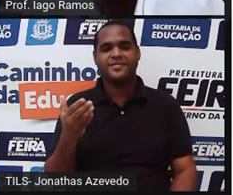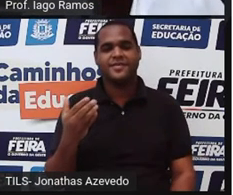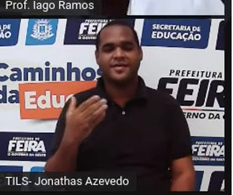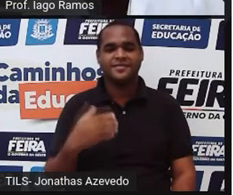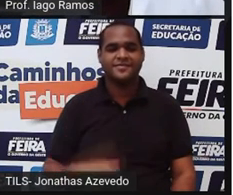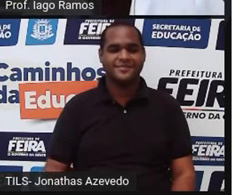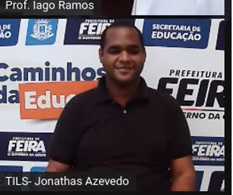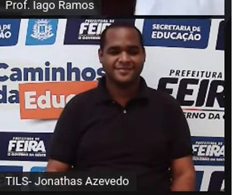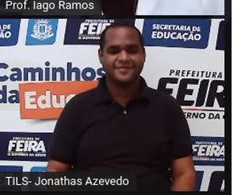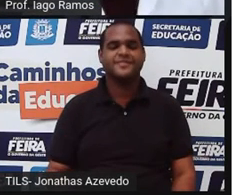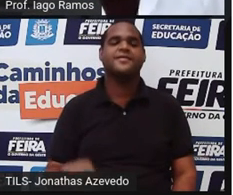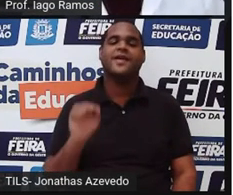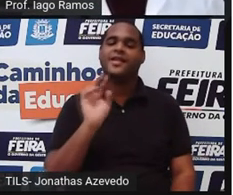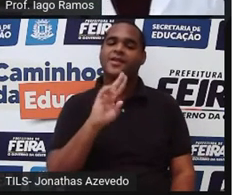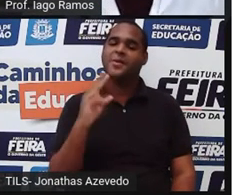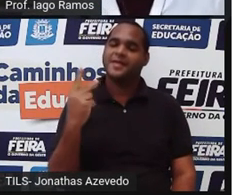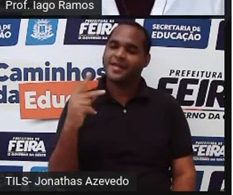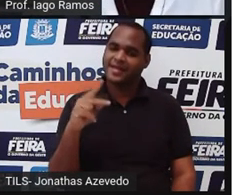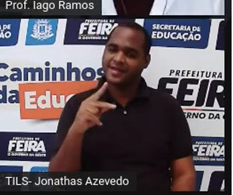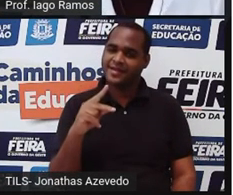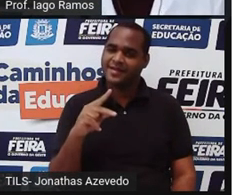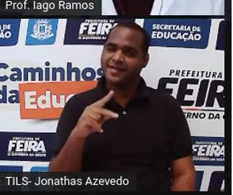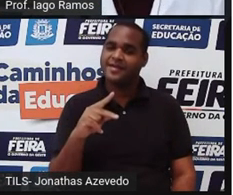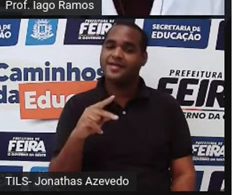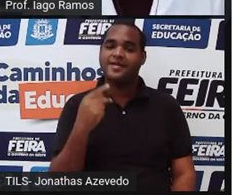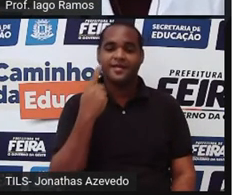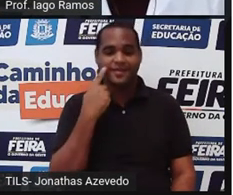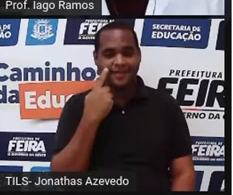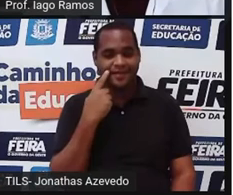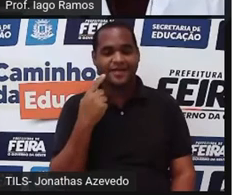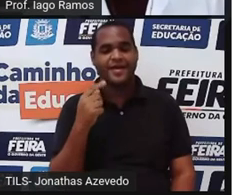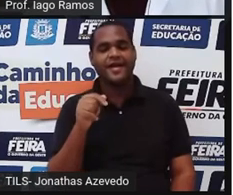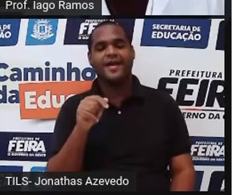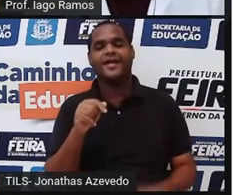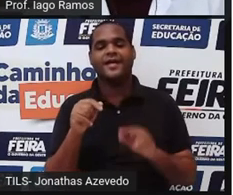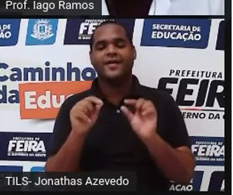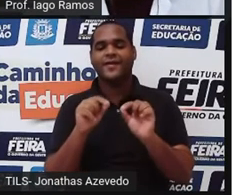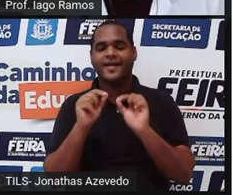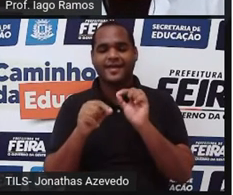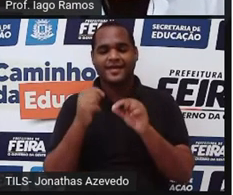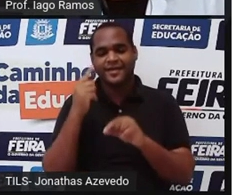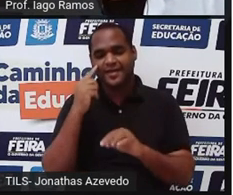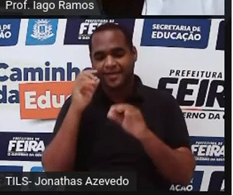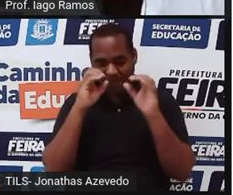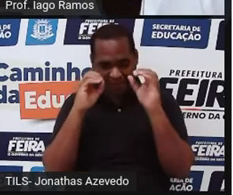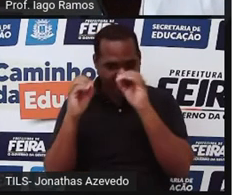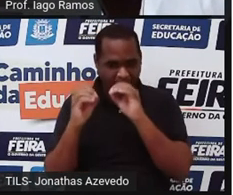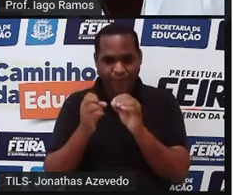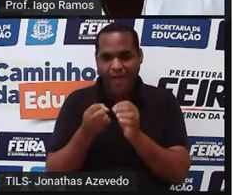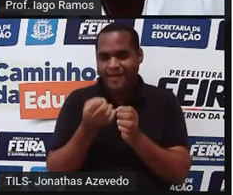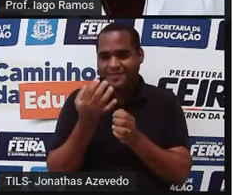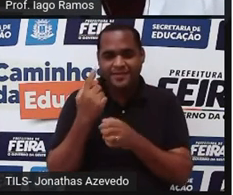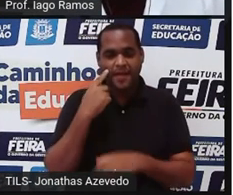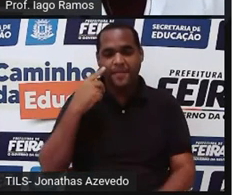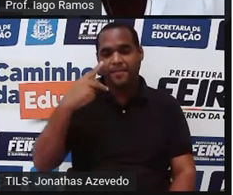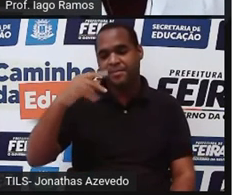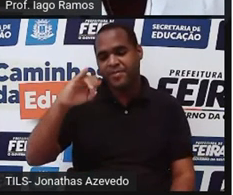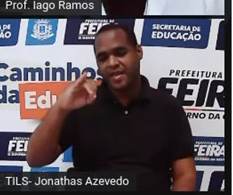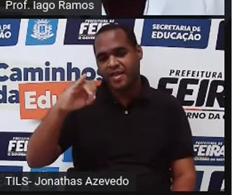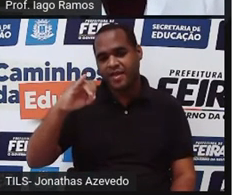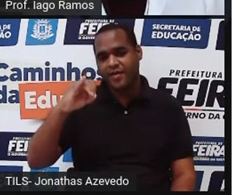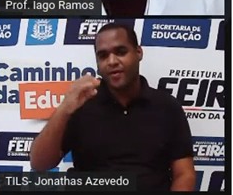Como é o nome do bichinho que tem entre 3 e 4 olhos? É o